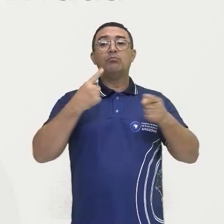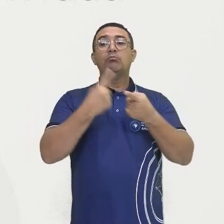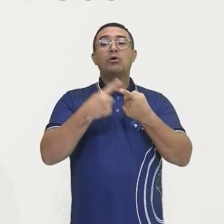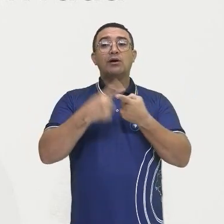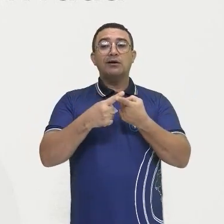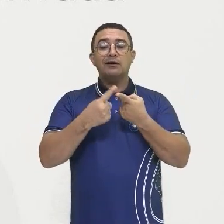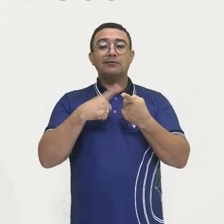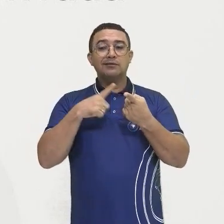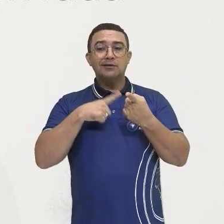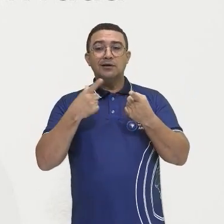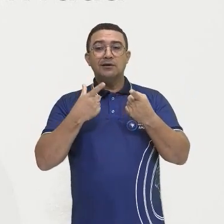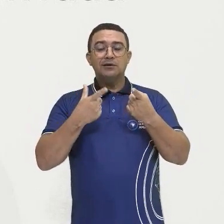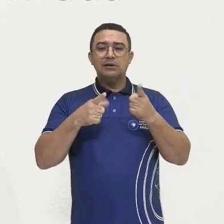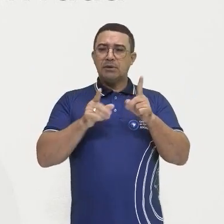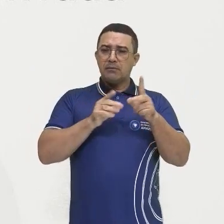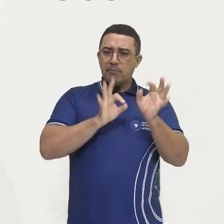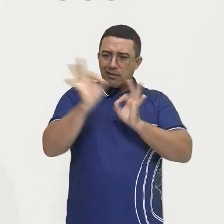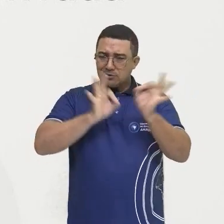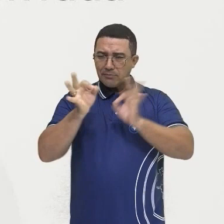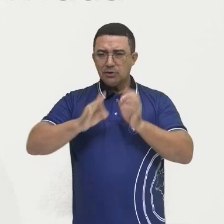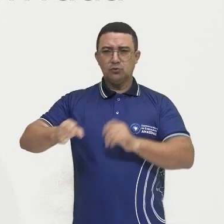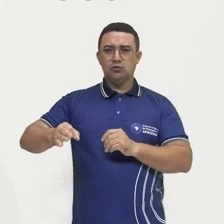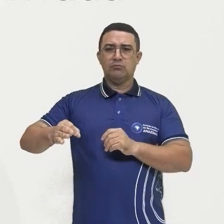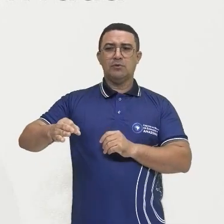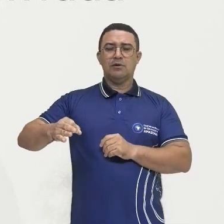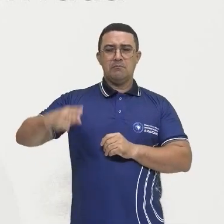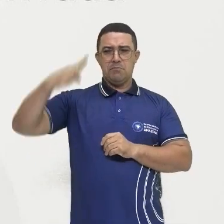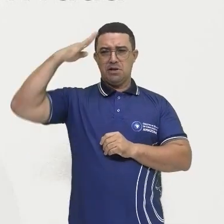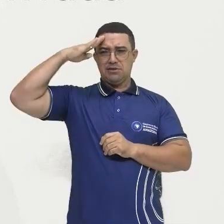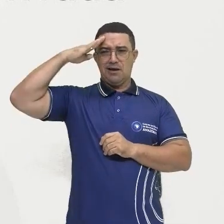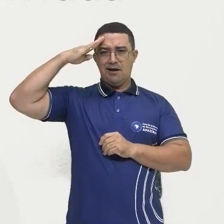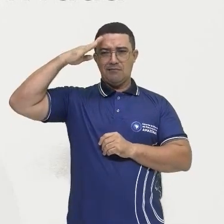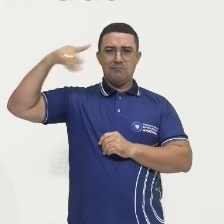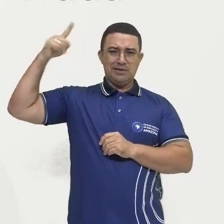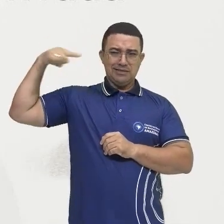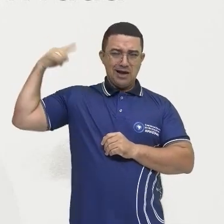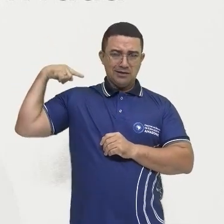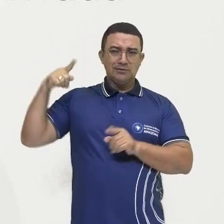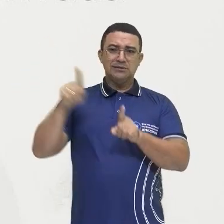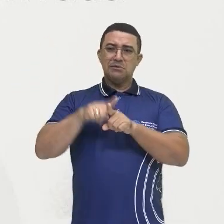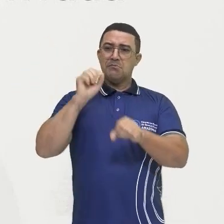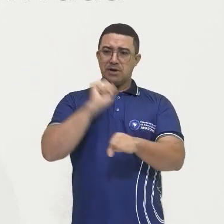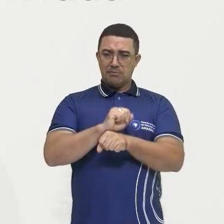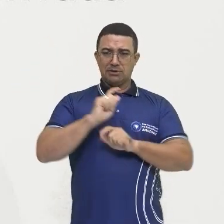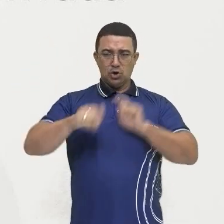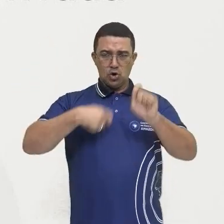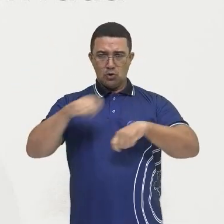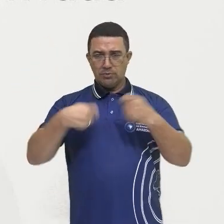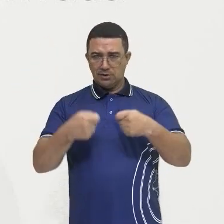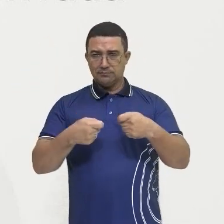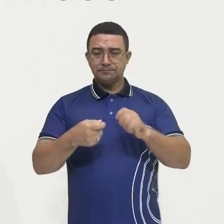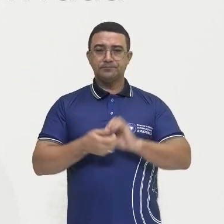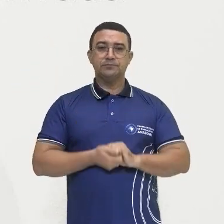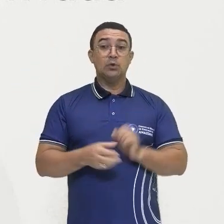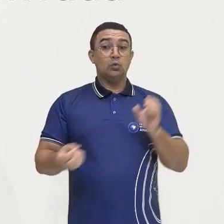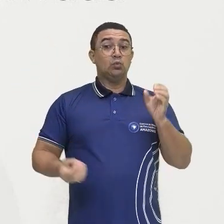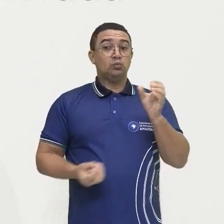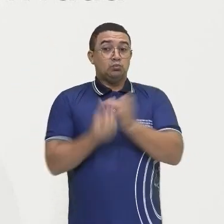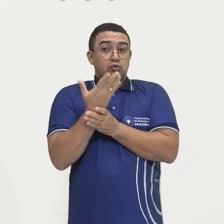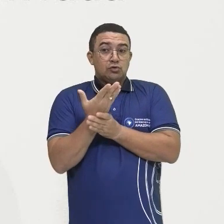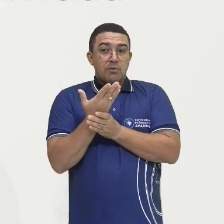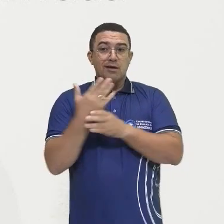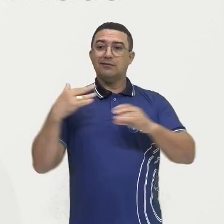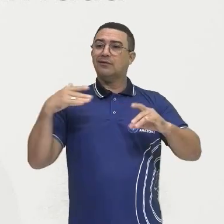do planejamento militar, esse processo de estagnação da economia e de crescimento. O surgimento das cidades,